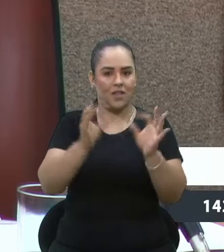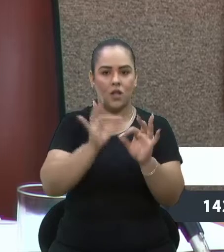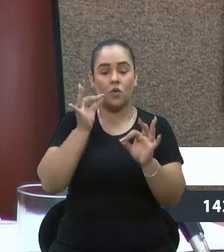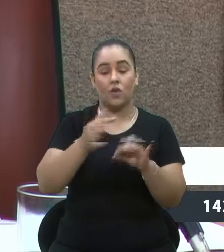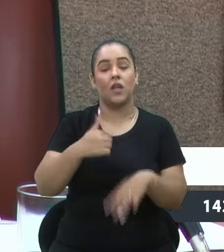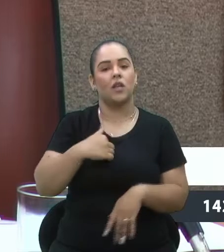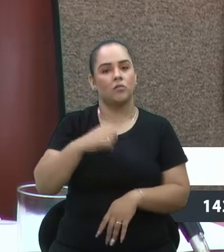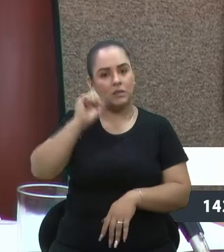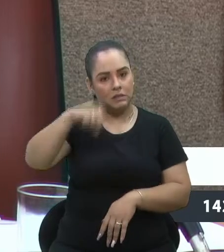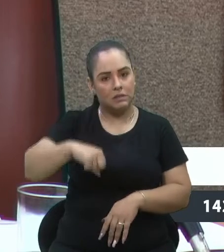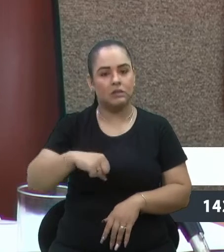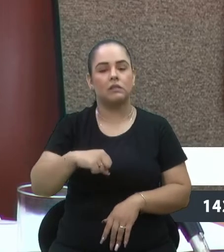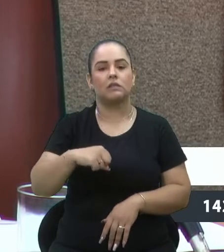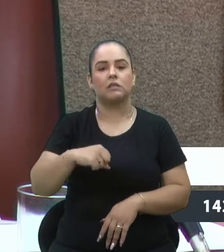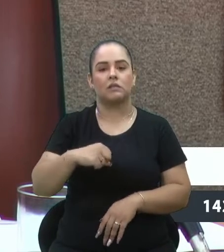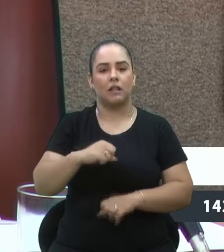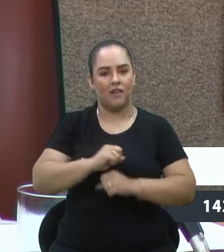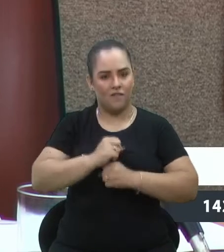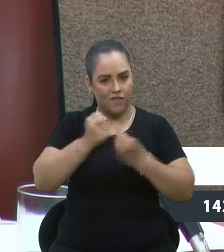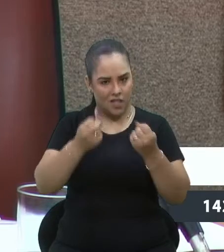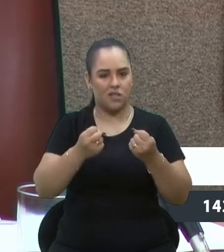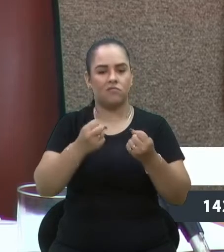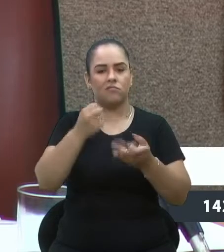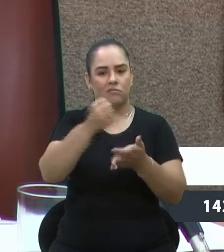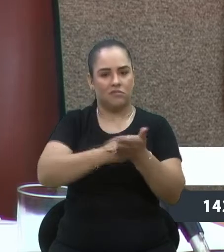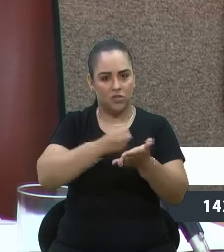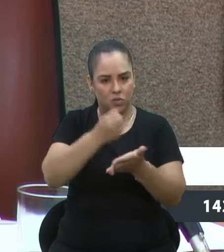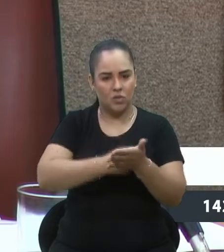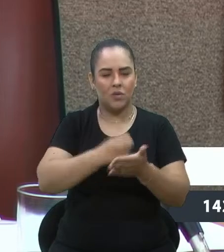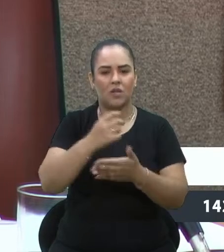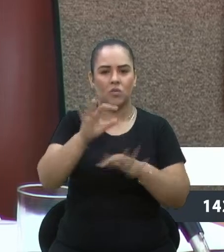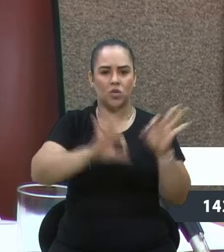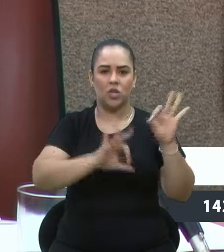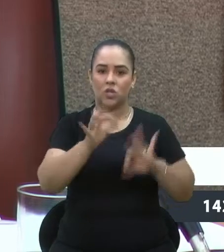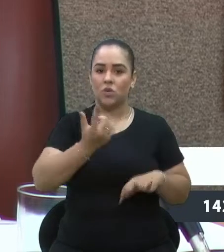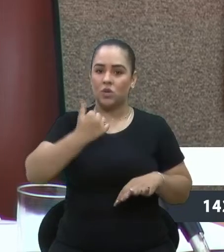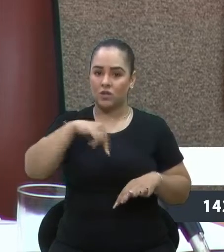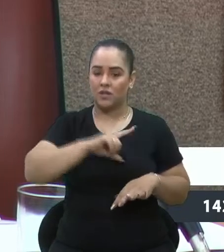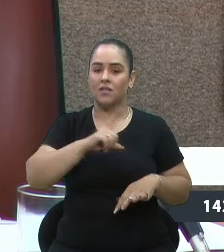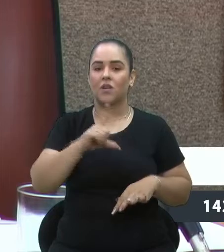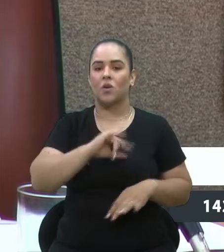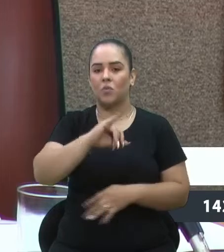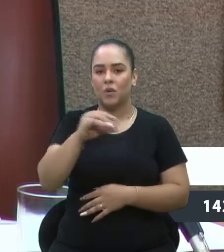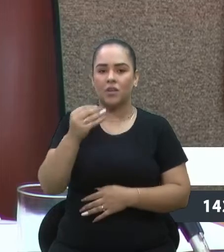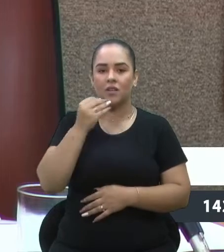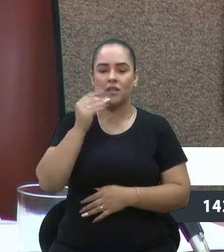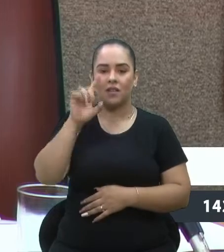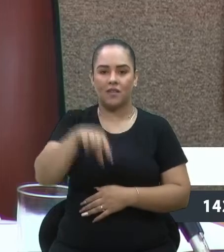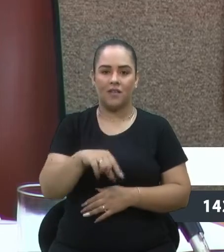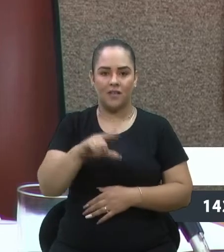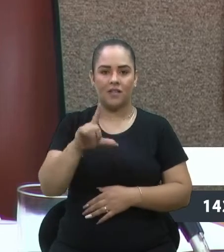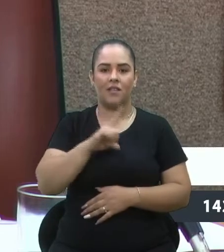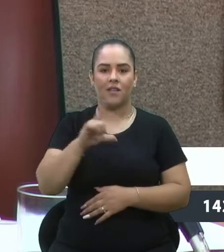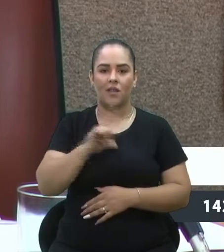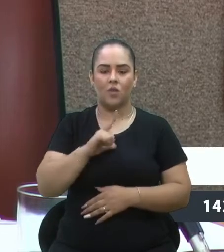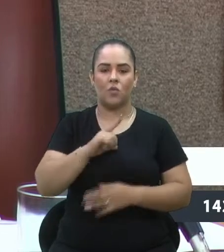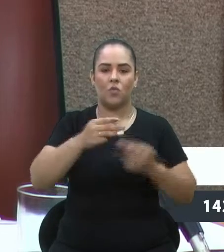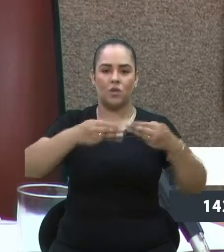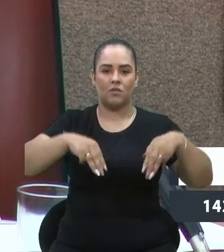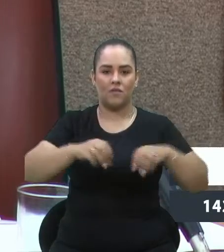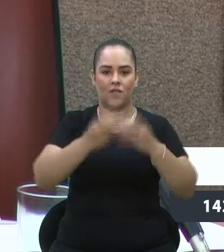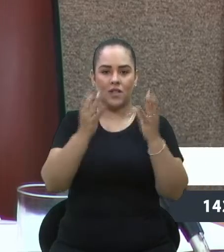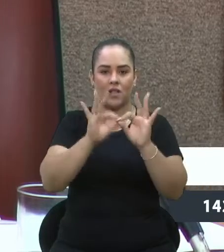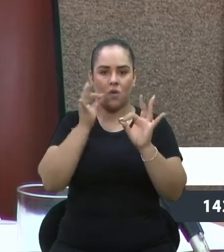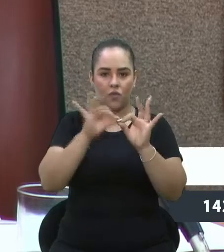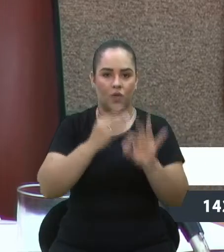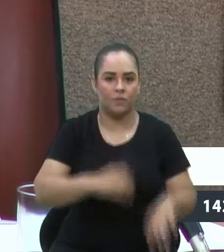sim, esse seu projeto e defendo mais. Eu acho que a Caxias do Sul está deixando passar uma grande oportunidade, que é a instituição do Museu da Festa da